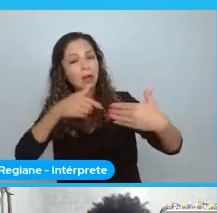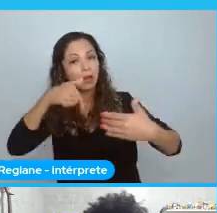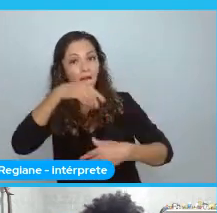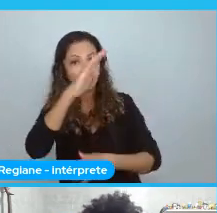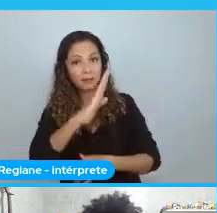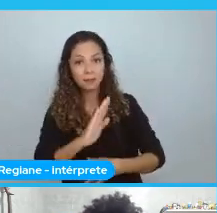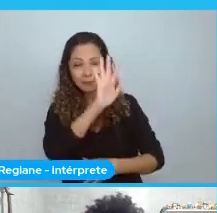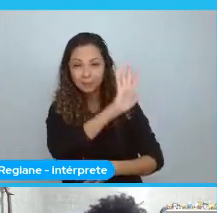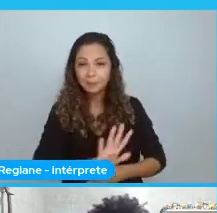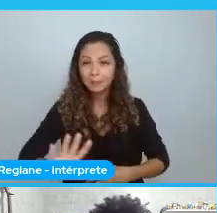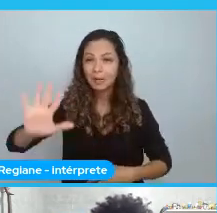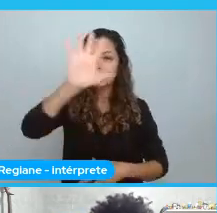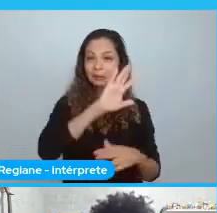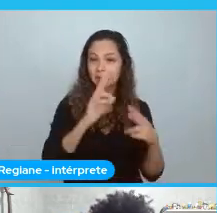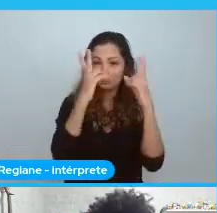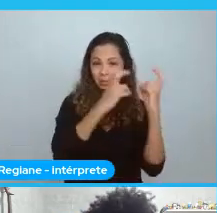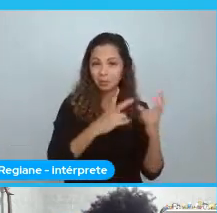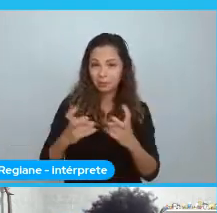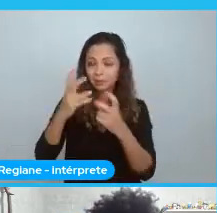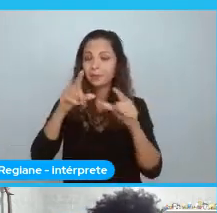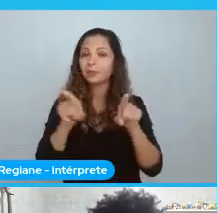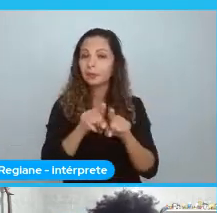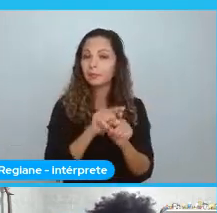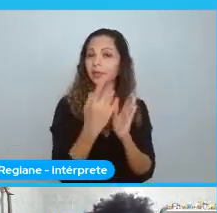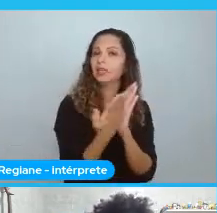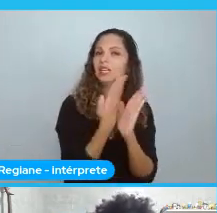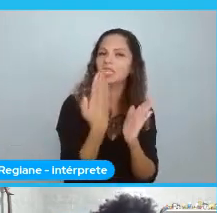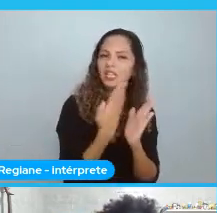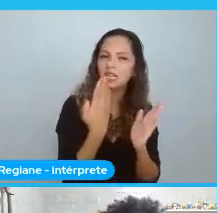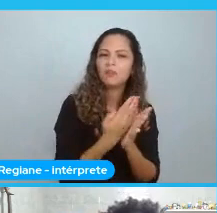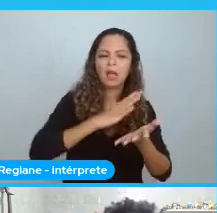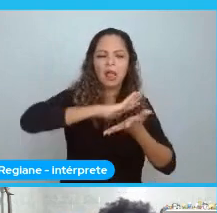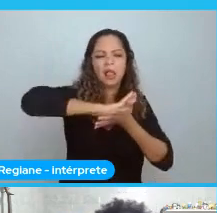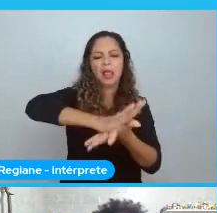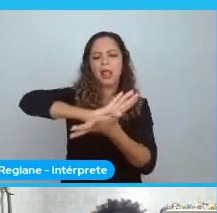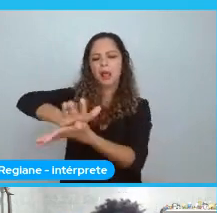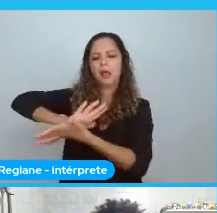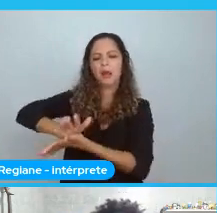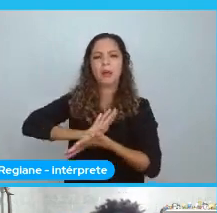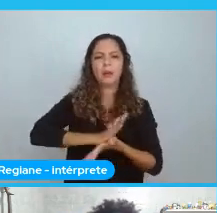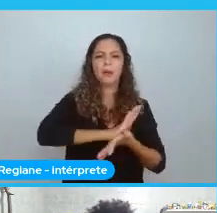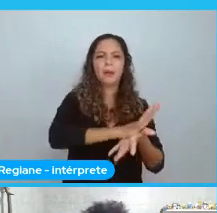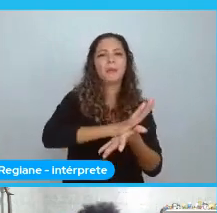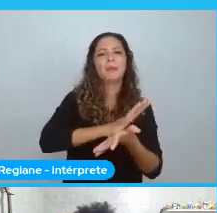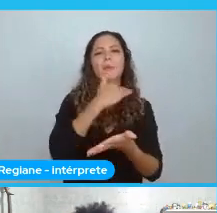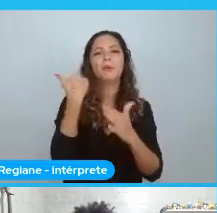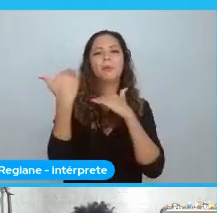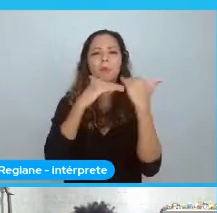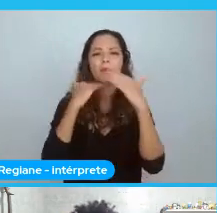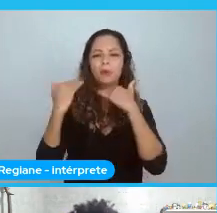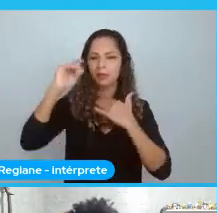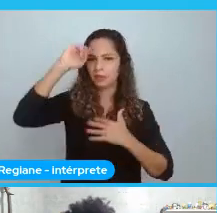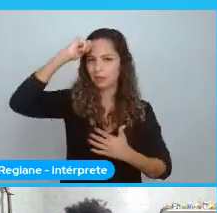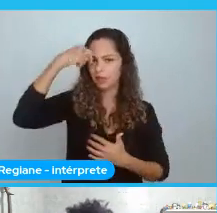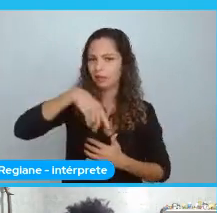ver isso. Muito bem. livro. O genocídio do negro brasileiro. Quando. Em um determinado momento. Da história. Que acabou. Esse